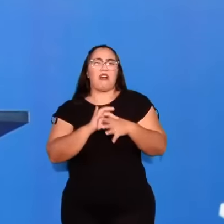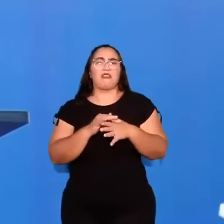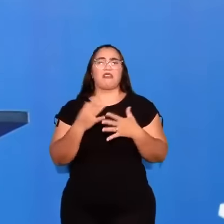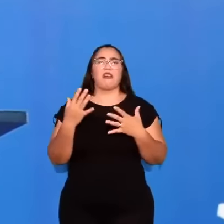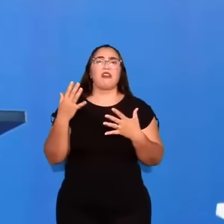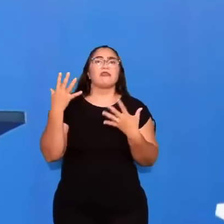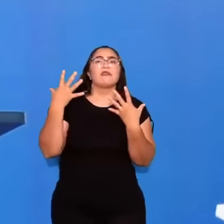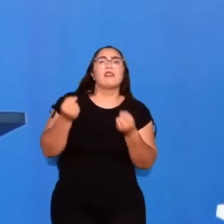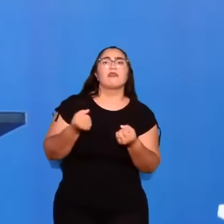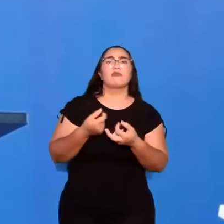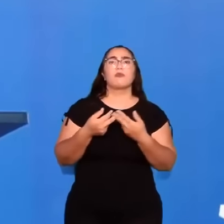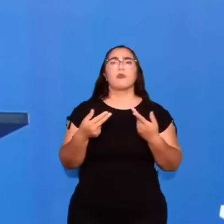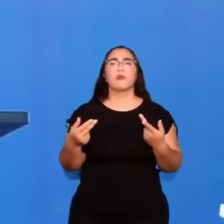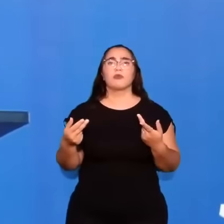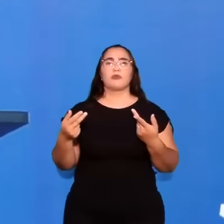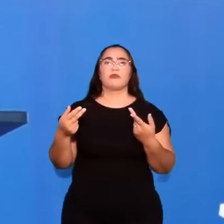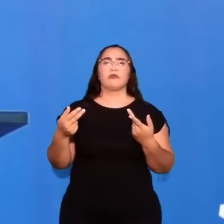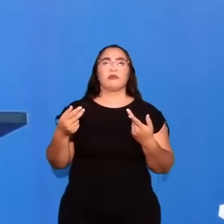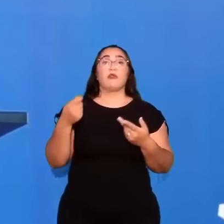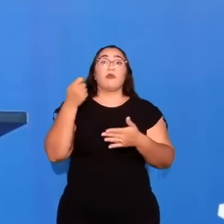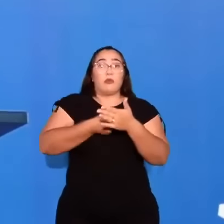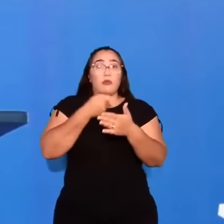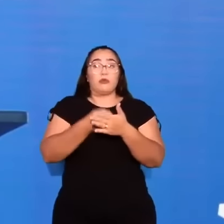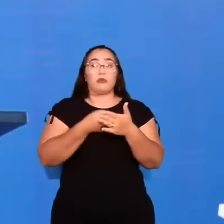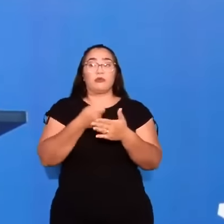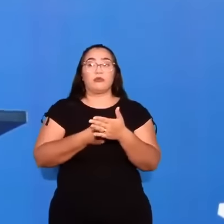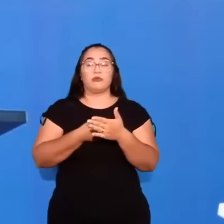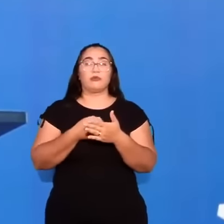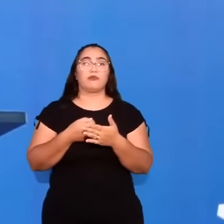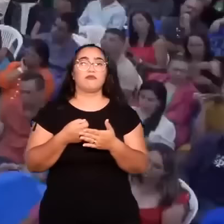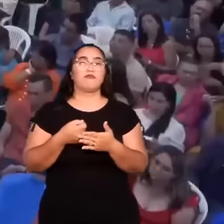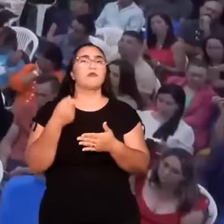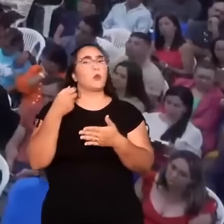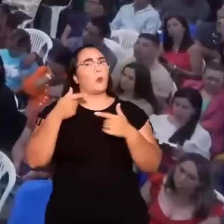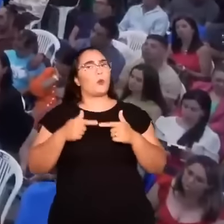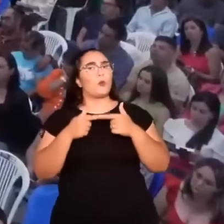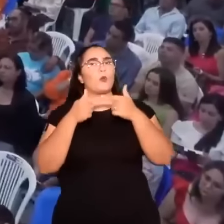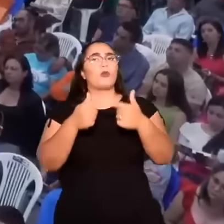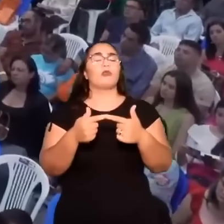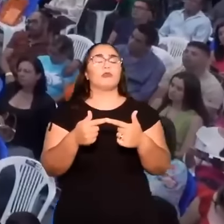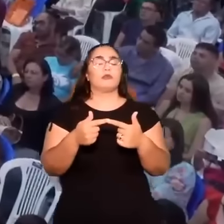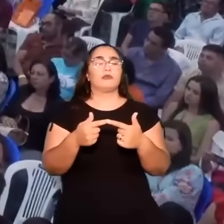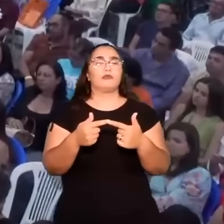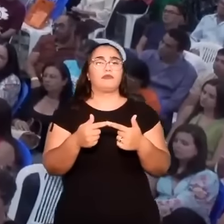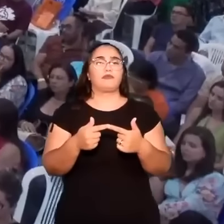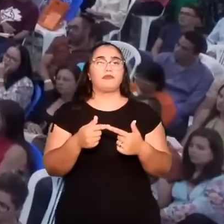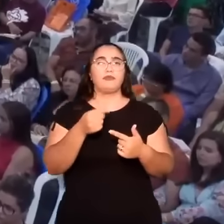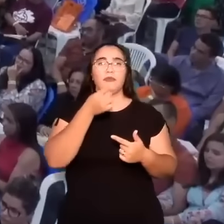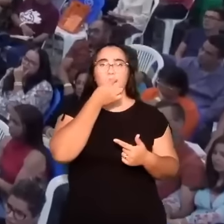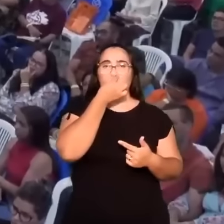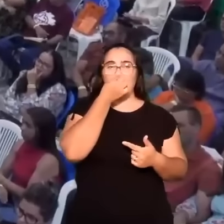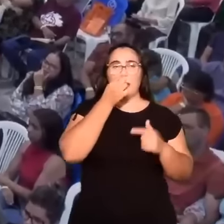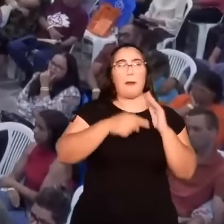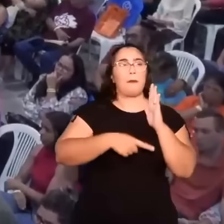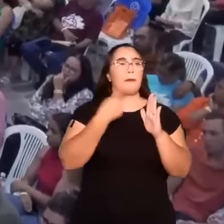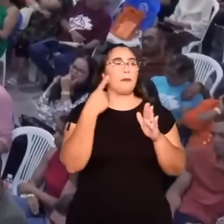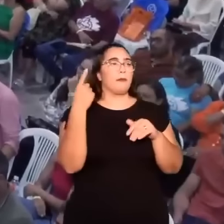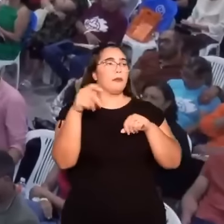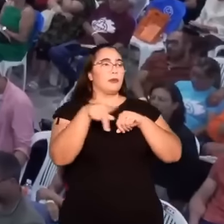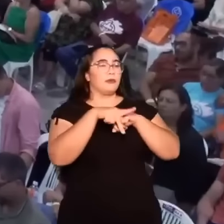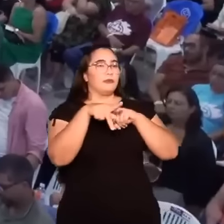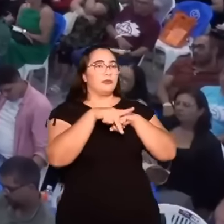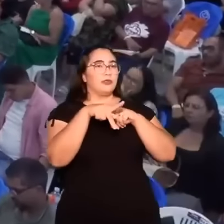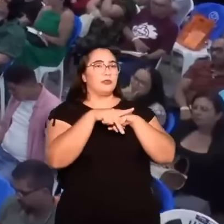entrega ao pecado. Lute. Lute. Avançam. Avancem. Continuem. 1 Pedro 2.11 diz.